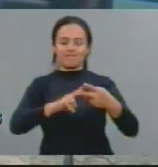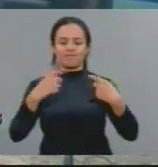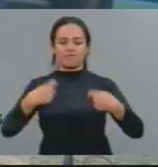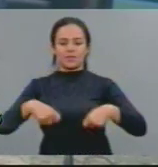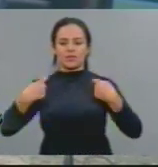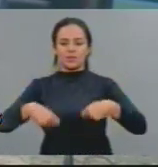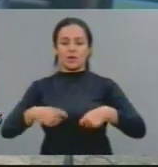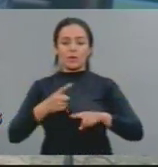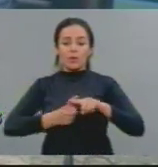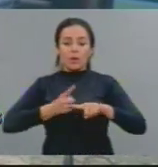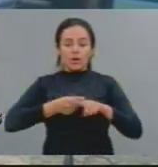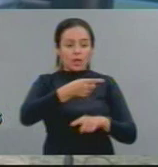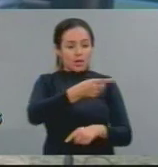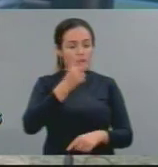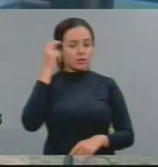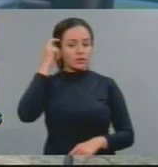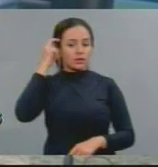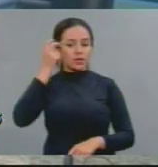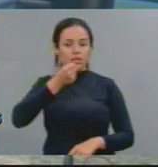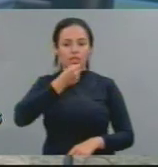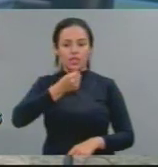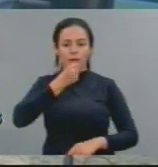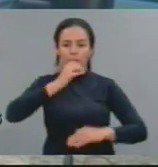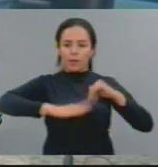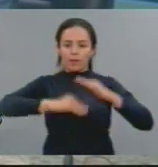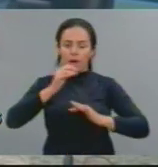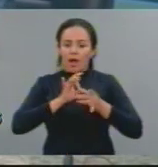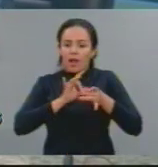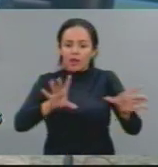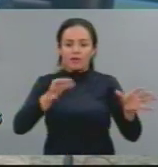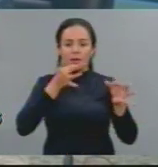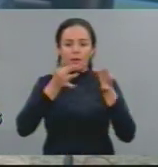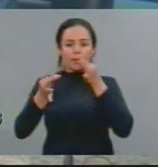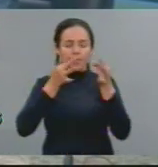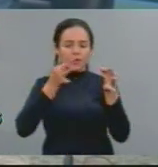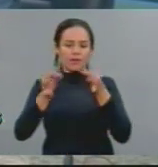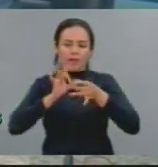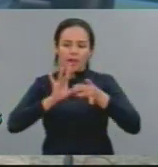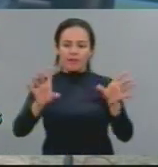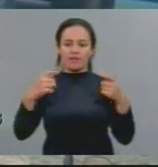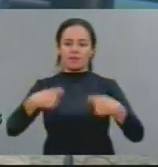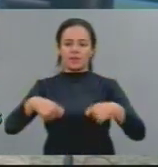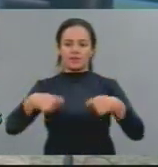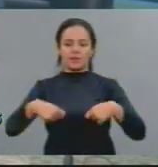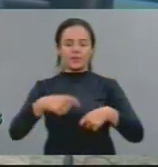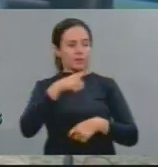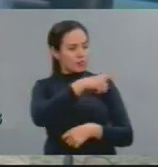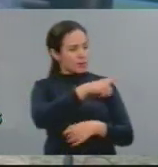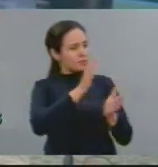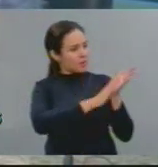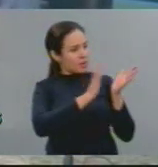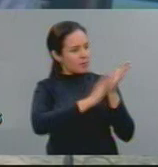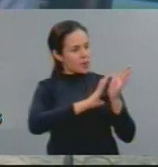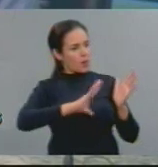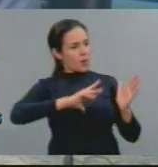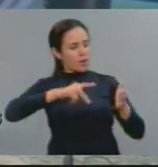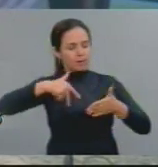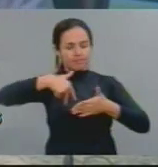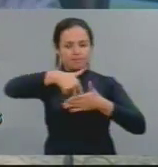concorda com a sua opinião e, por isso, tenho que parabenizar a vossa excelência pela coragem e pela coerência do discurso com suas atitudes. Meus parabéns.